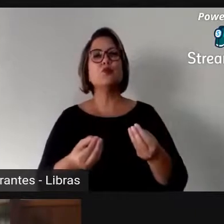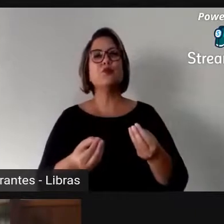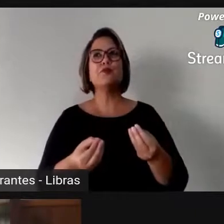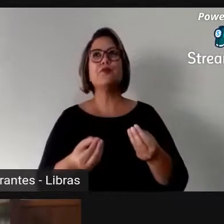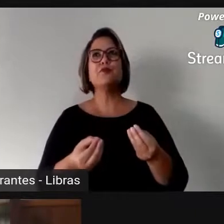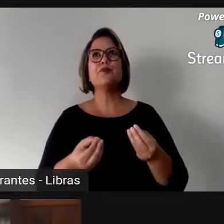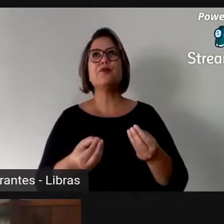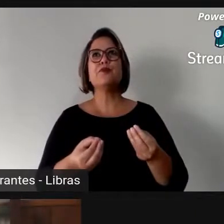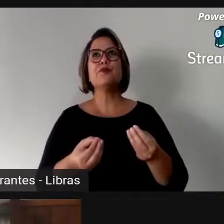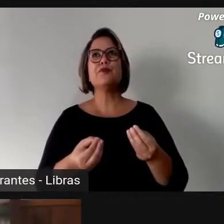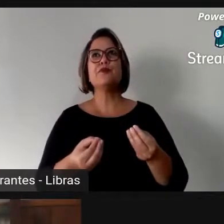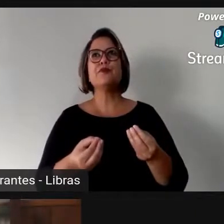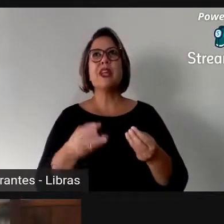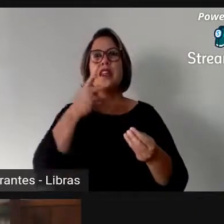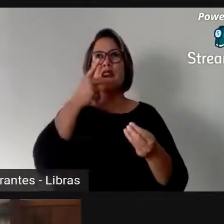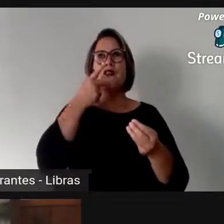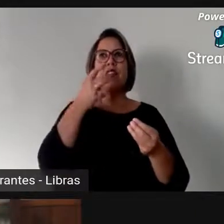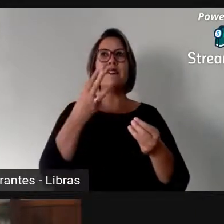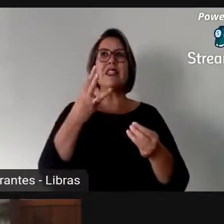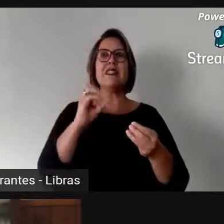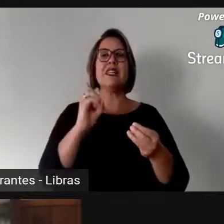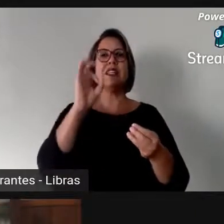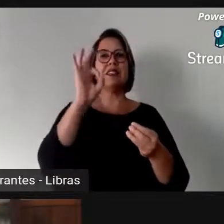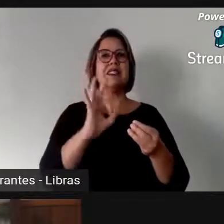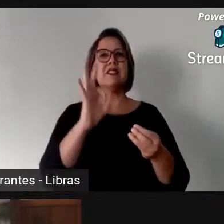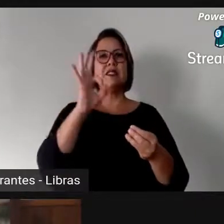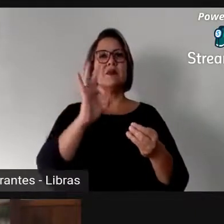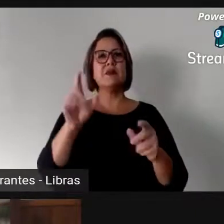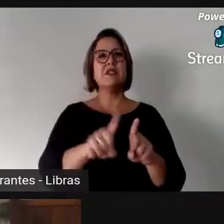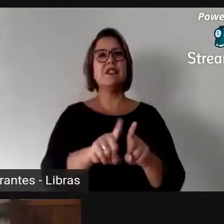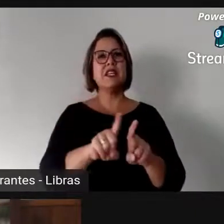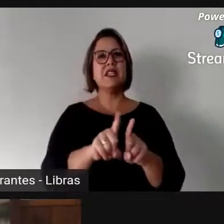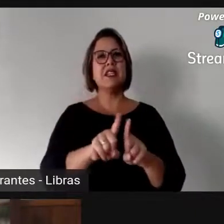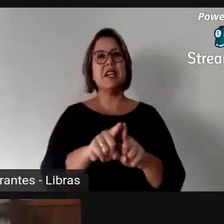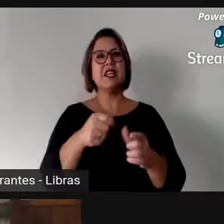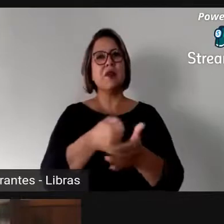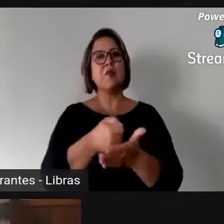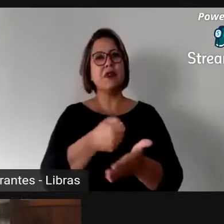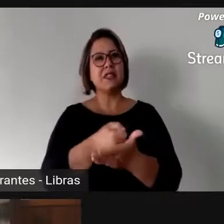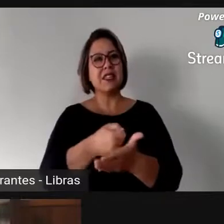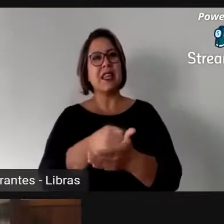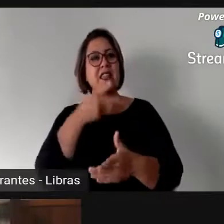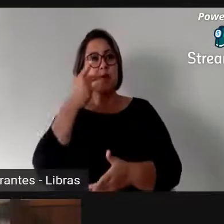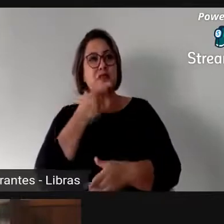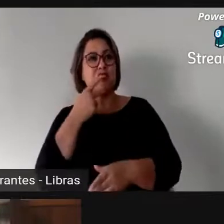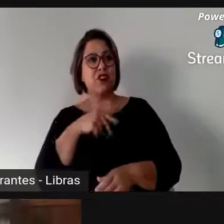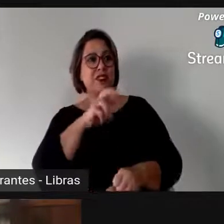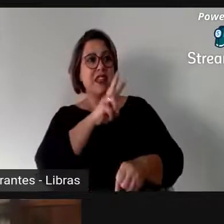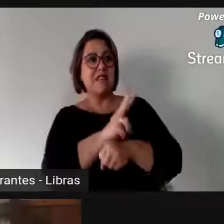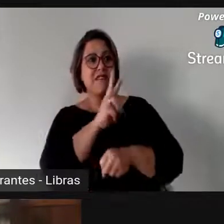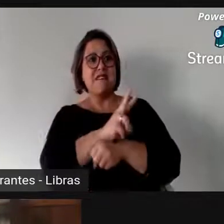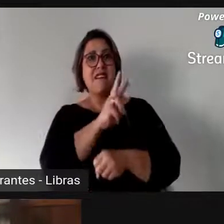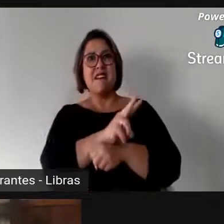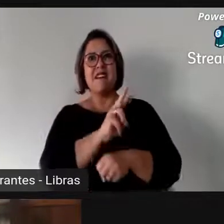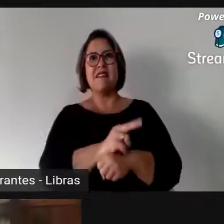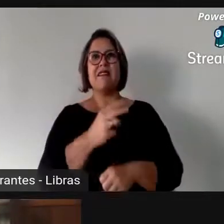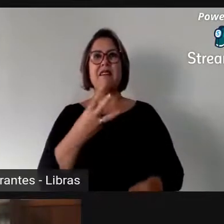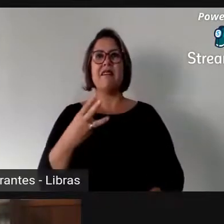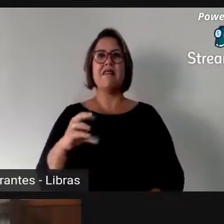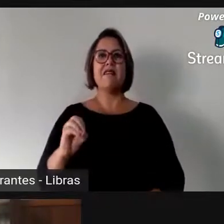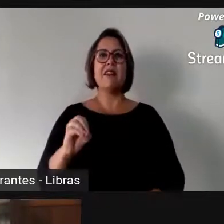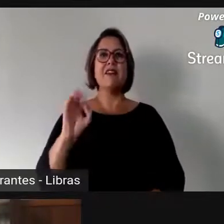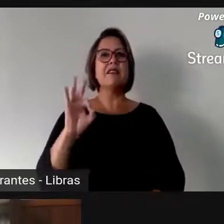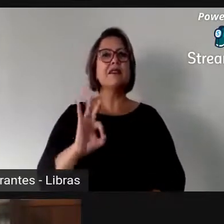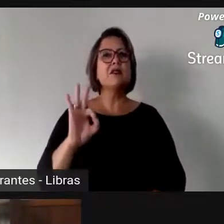colocar 30%, depois o falou o partido deve reservar 30%. Agora, as instituições